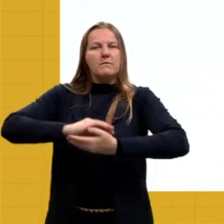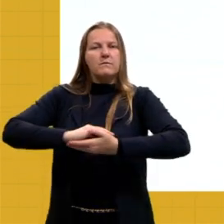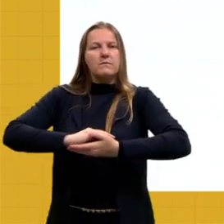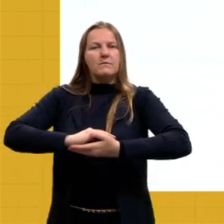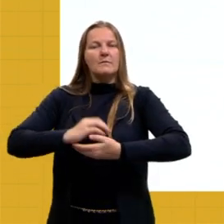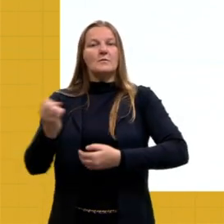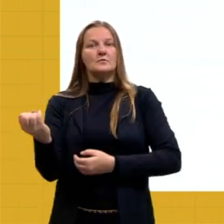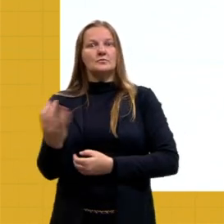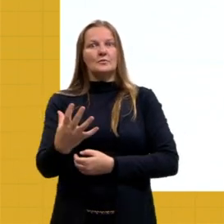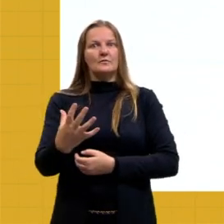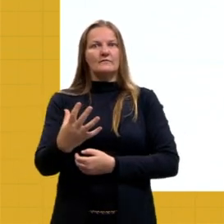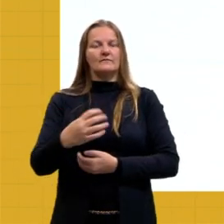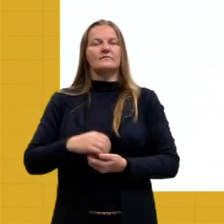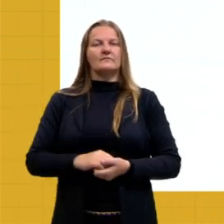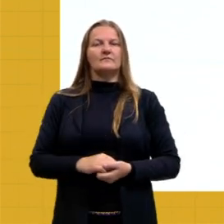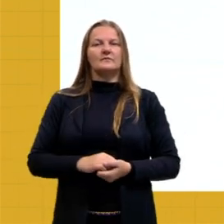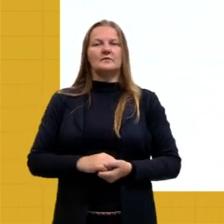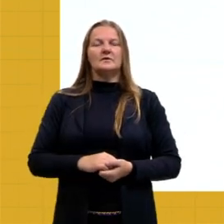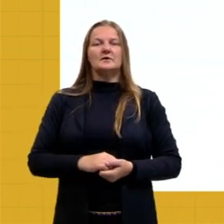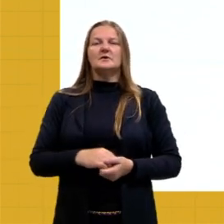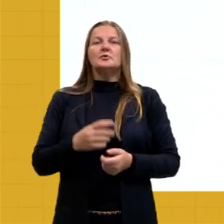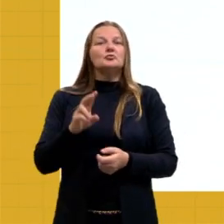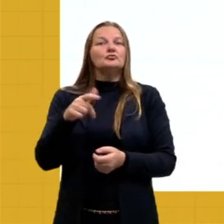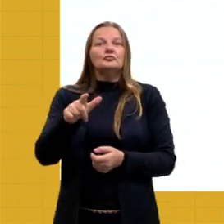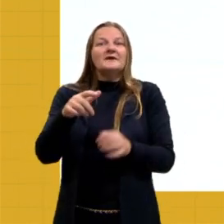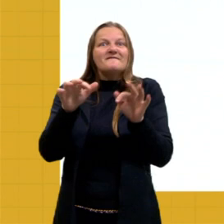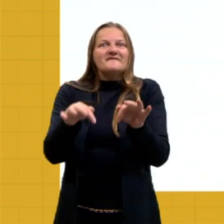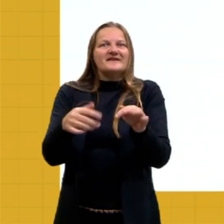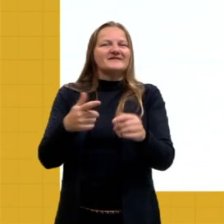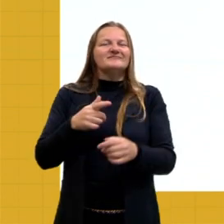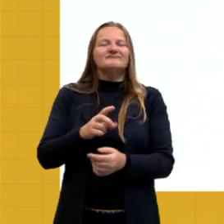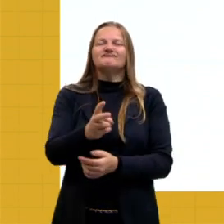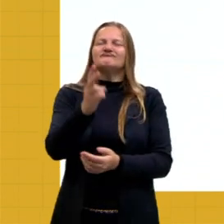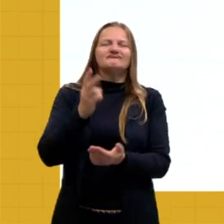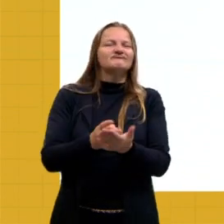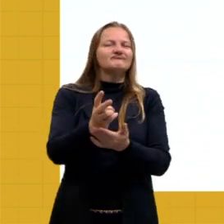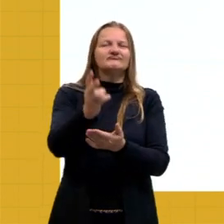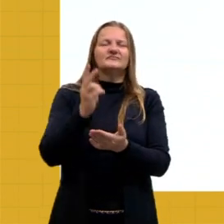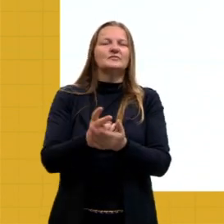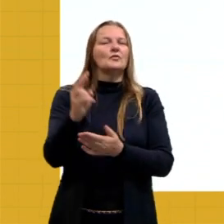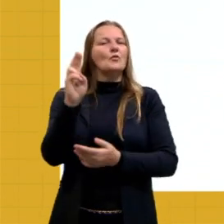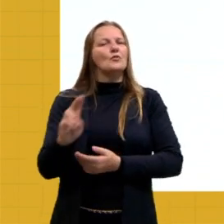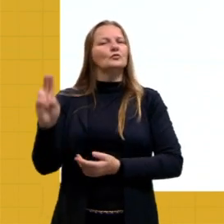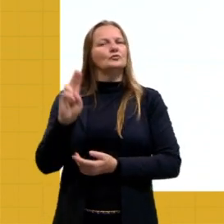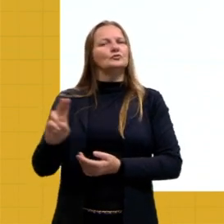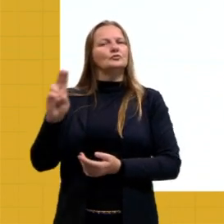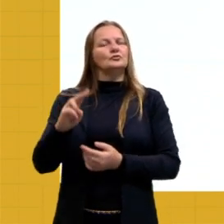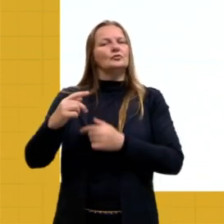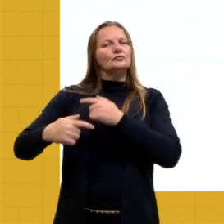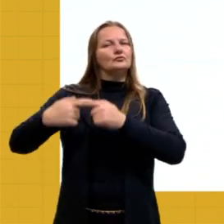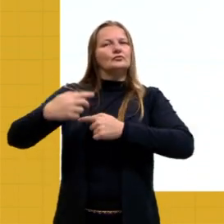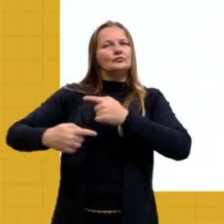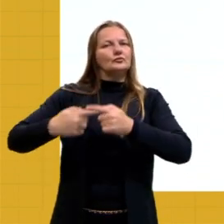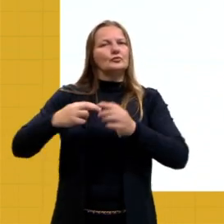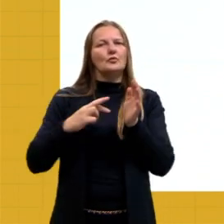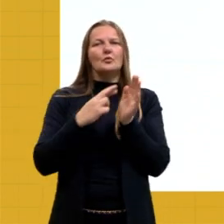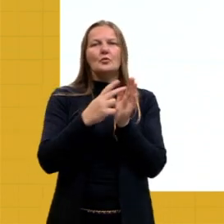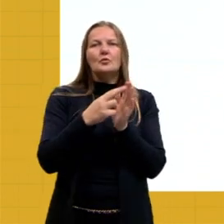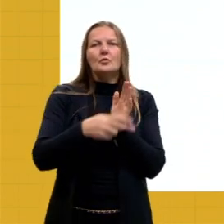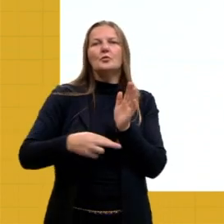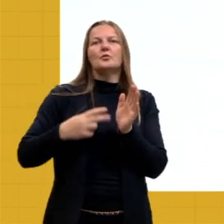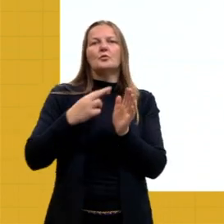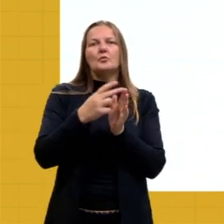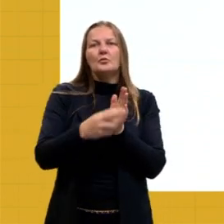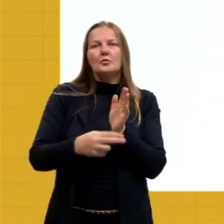inesgotáveis, tá? E aí, então, o que vai acontecendo? A gente vai, utilizando essa energia, vai estar sempre produzindo ali alguma